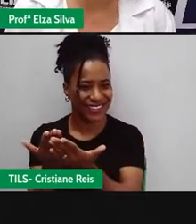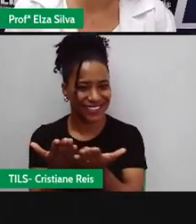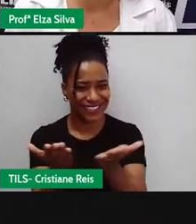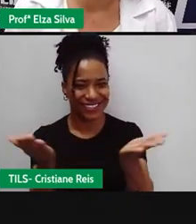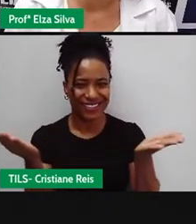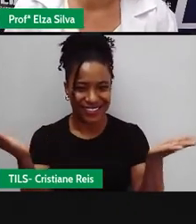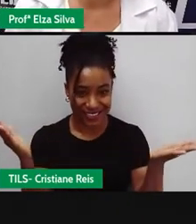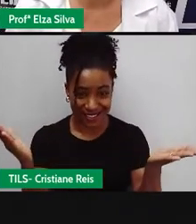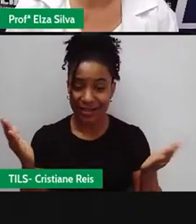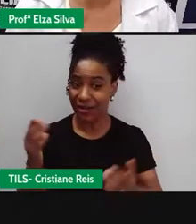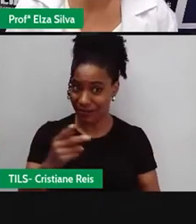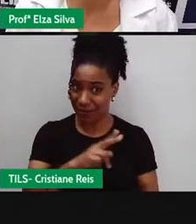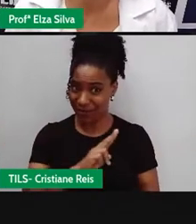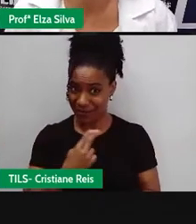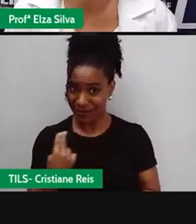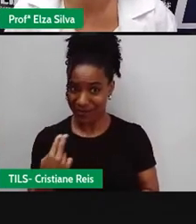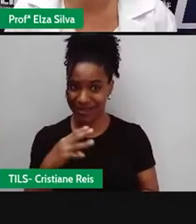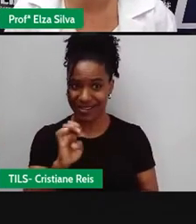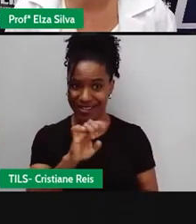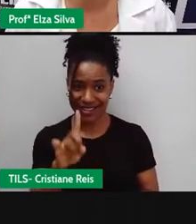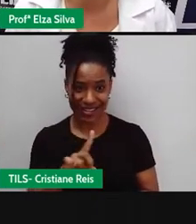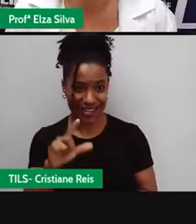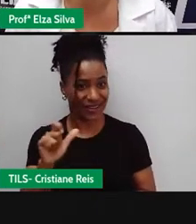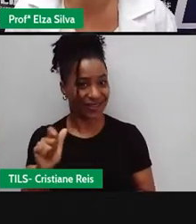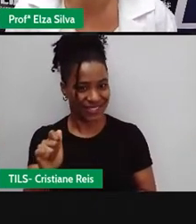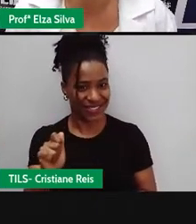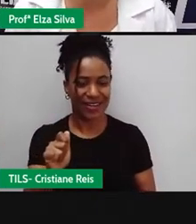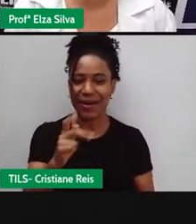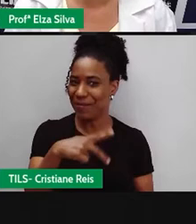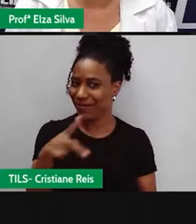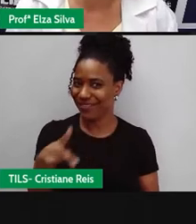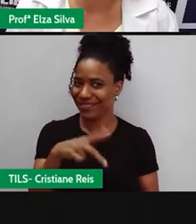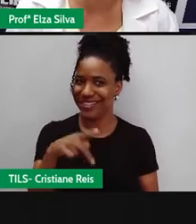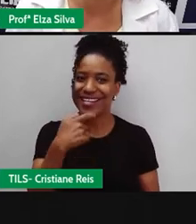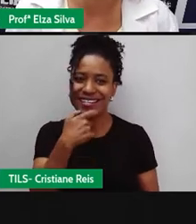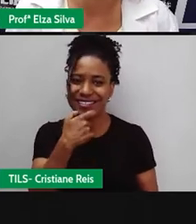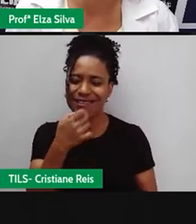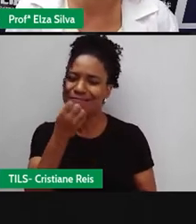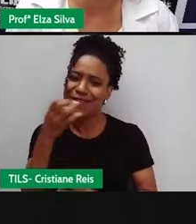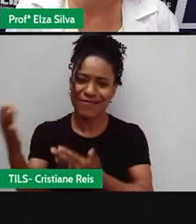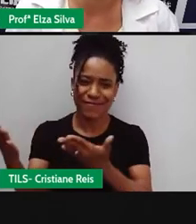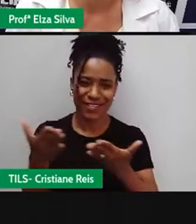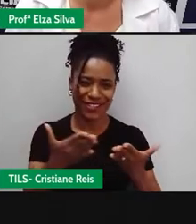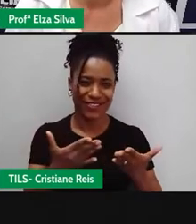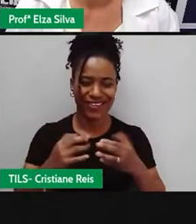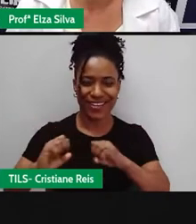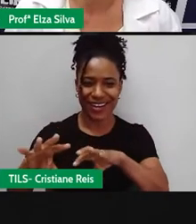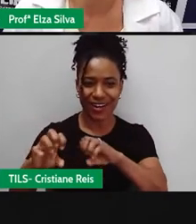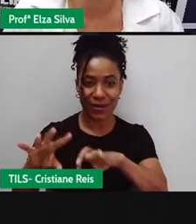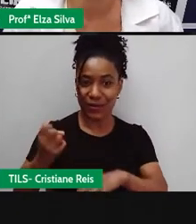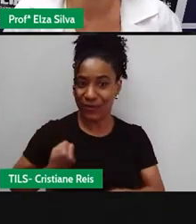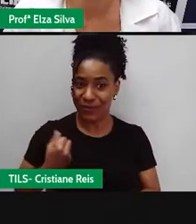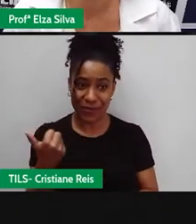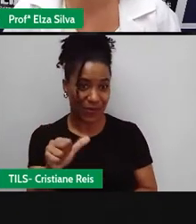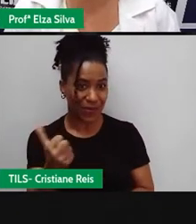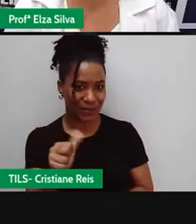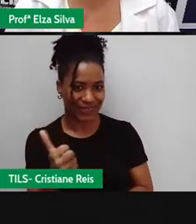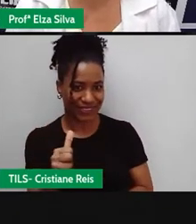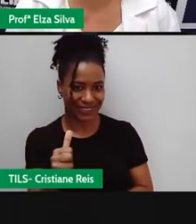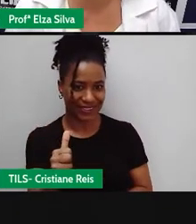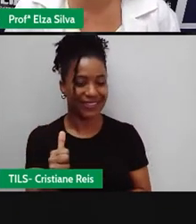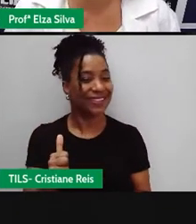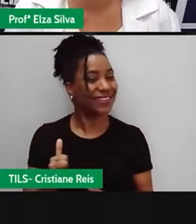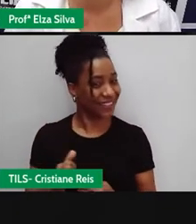de inglês. Sejam bem-vindos à nossa aula de inglês número 11. How are you? Como